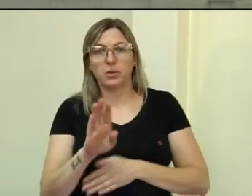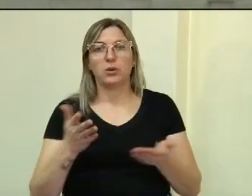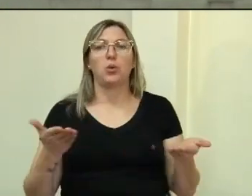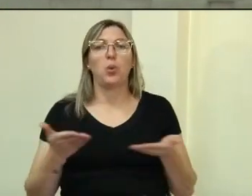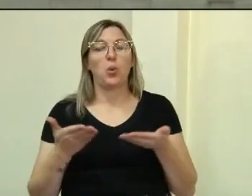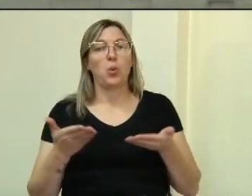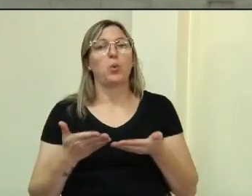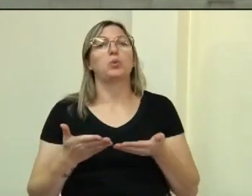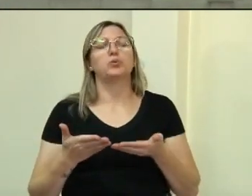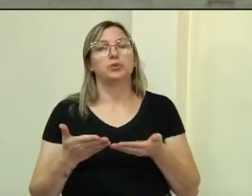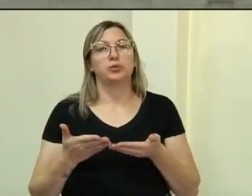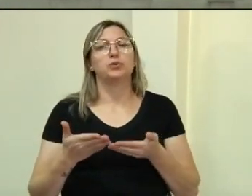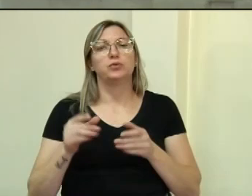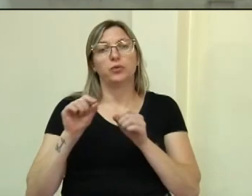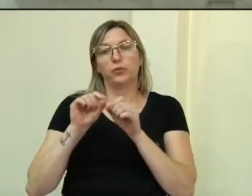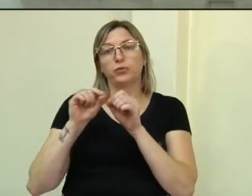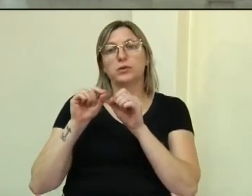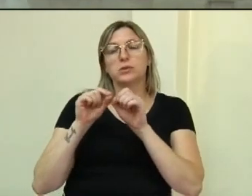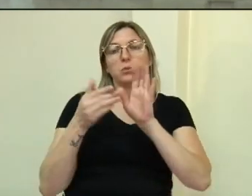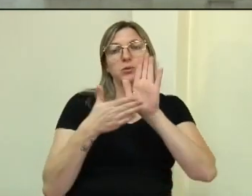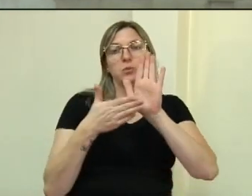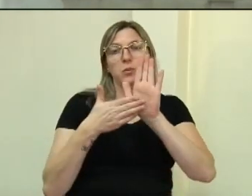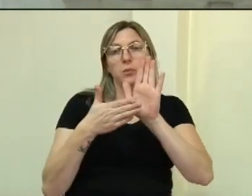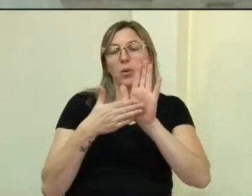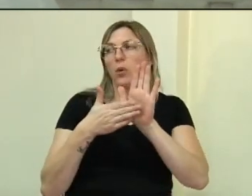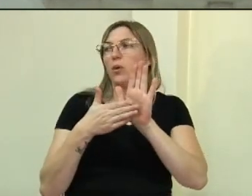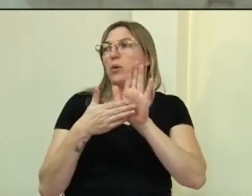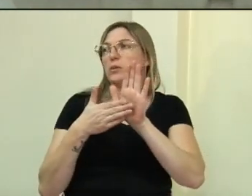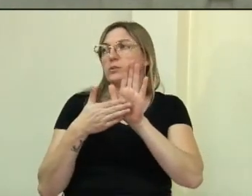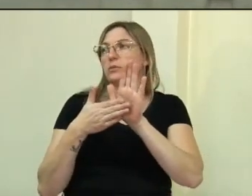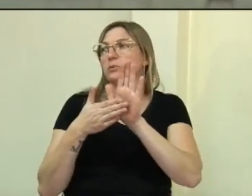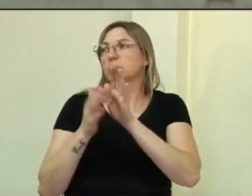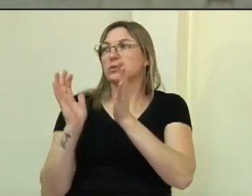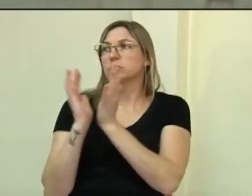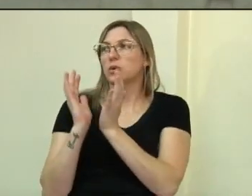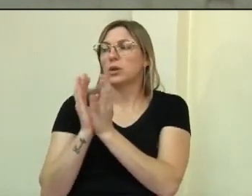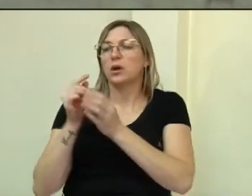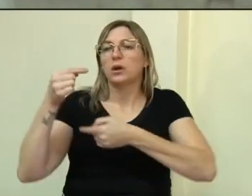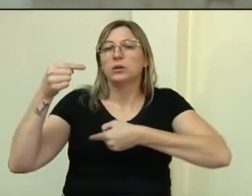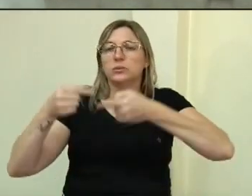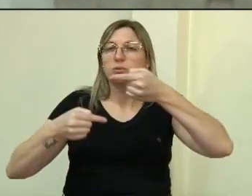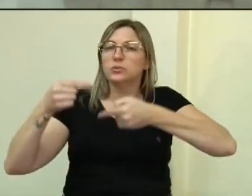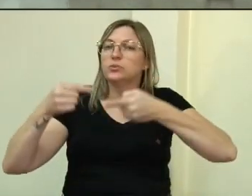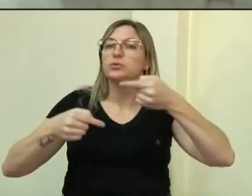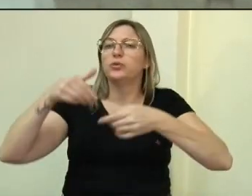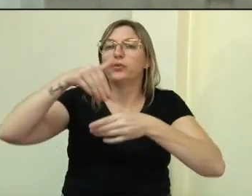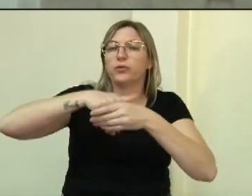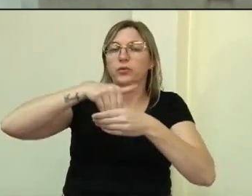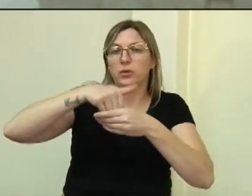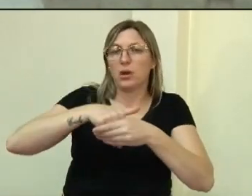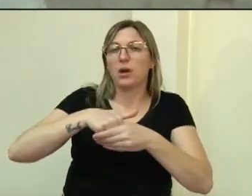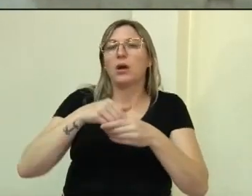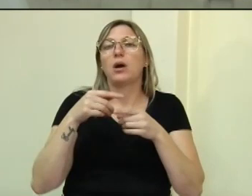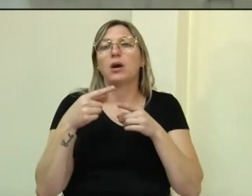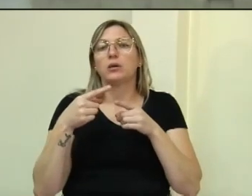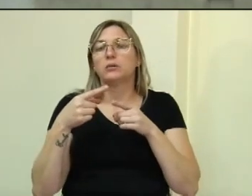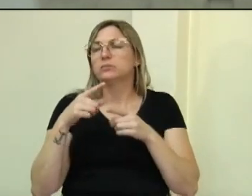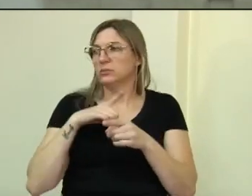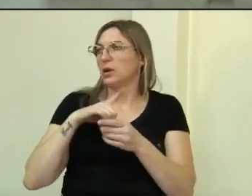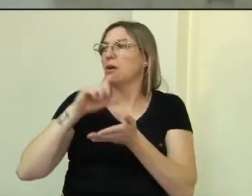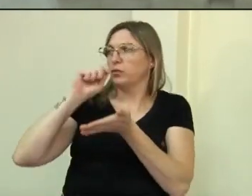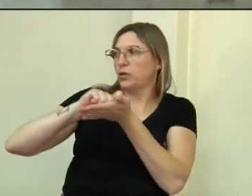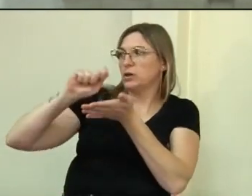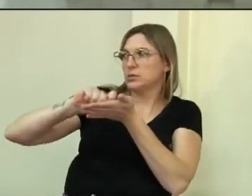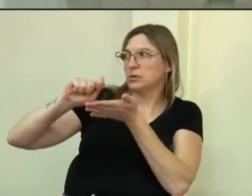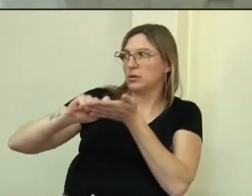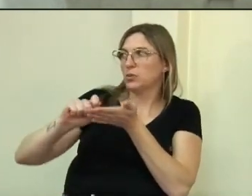então, trazendo esse projeto para apreciação dos nobres colegas, porque foi subscrito por todos os